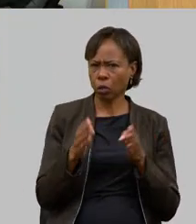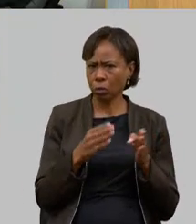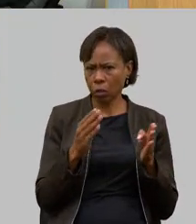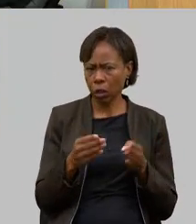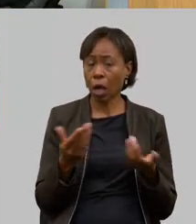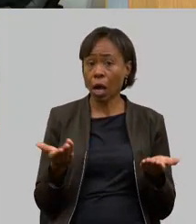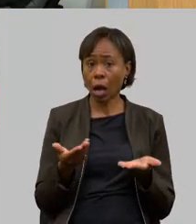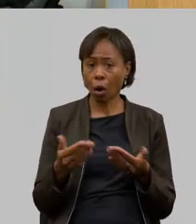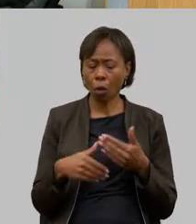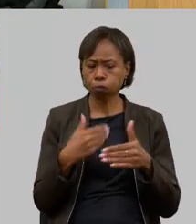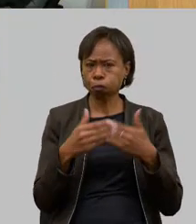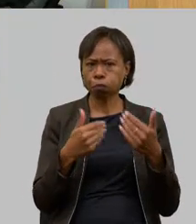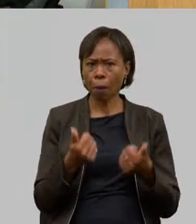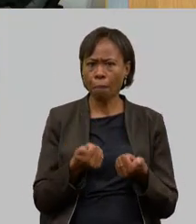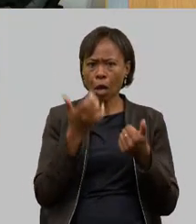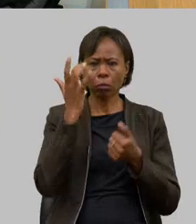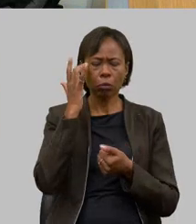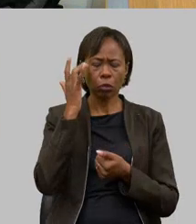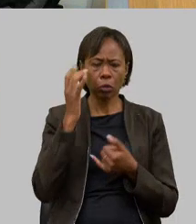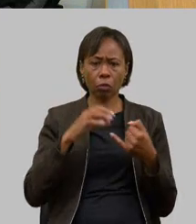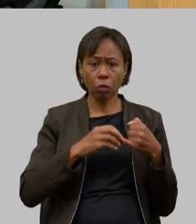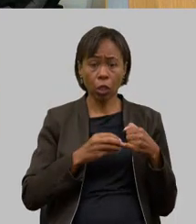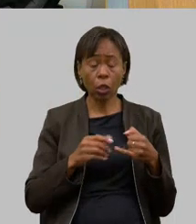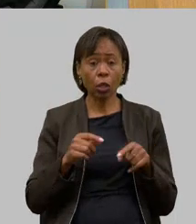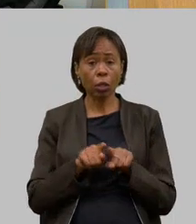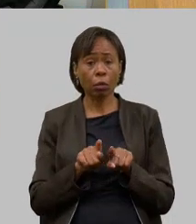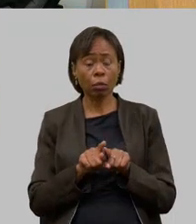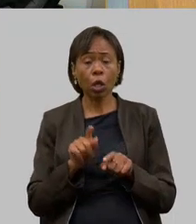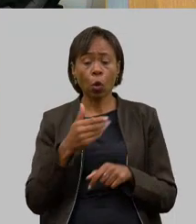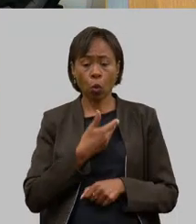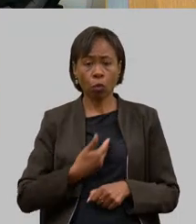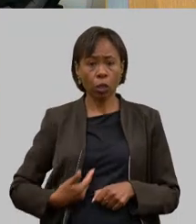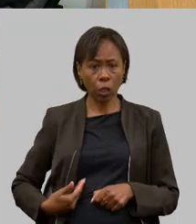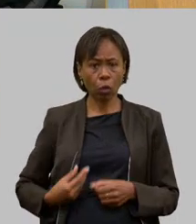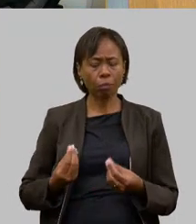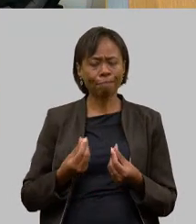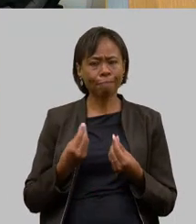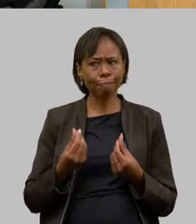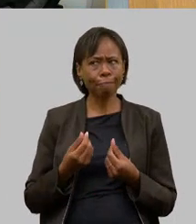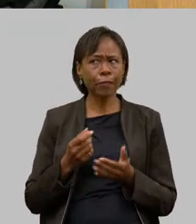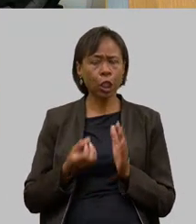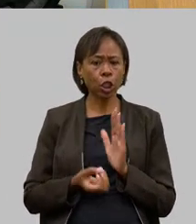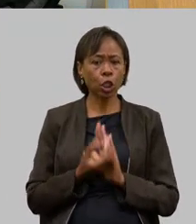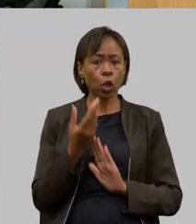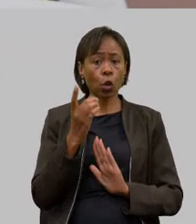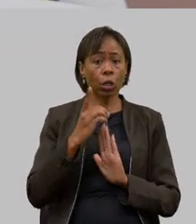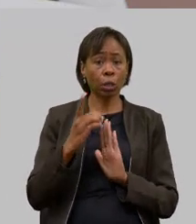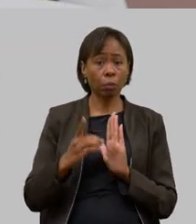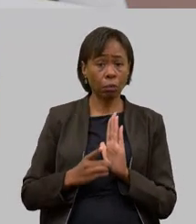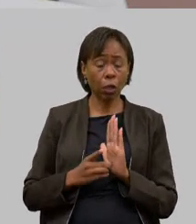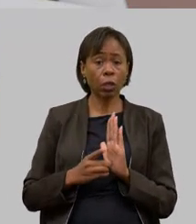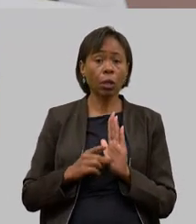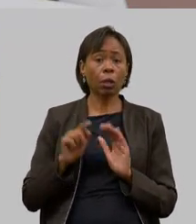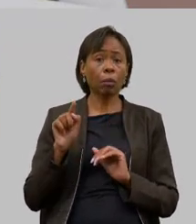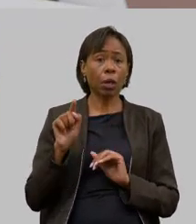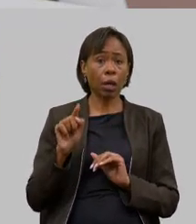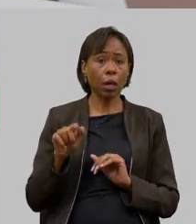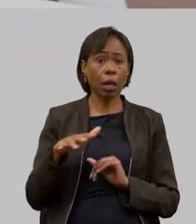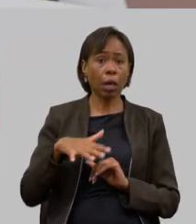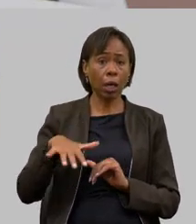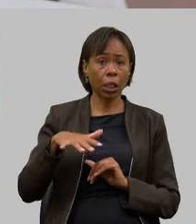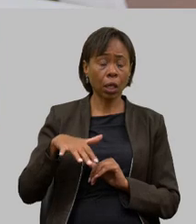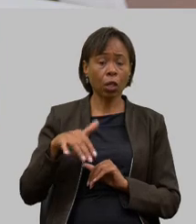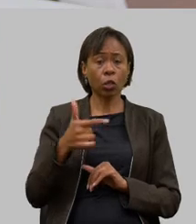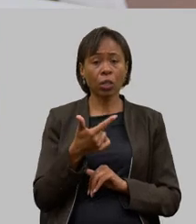geração a sensibilidade do governador em fazer o decreto para os barramentos para a região do IDEN são mais de 270